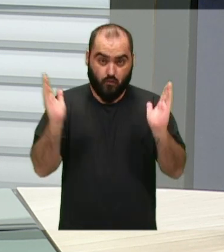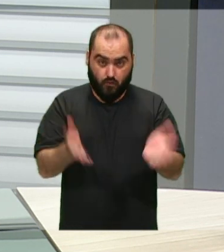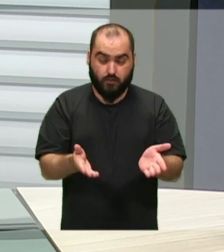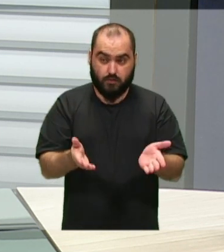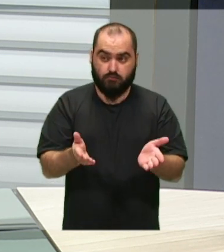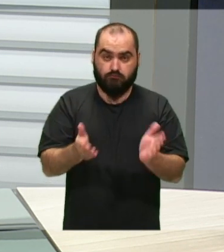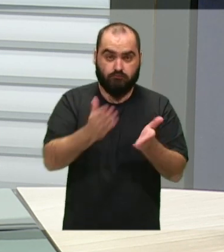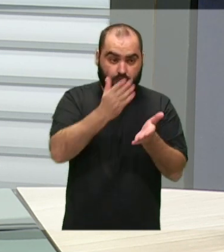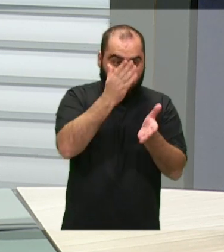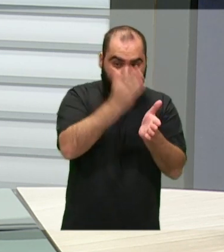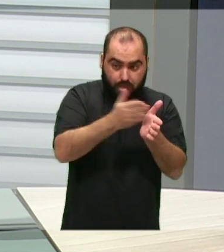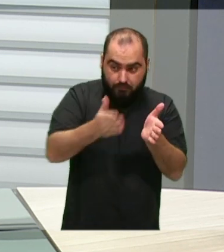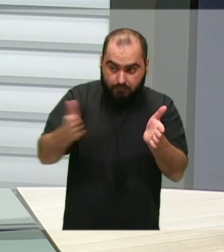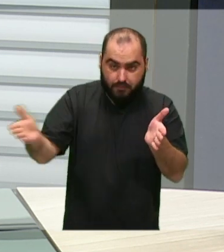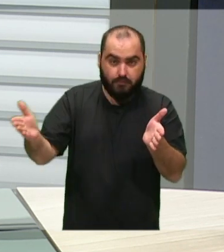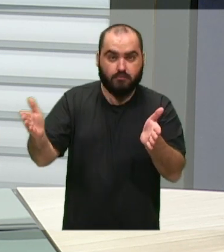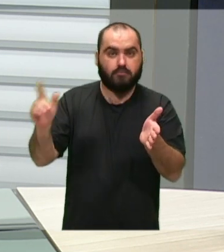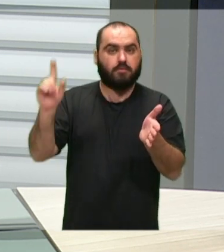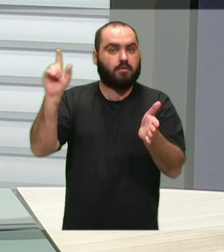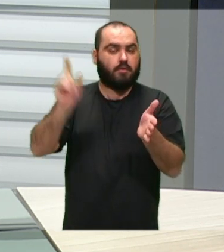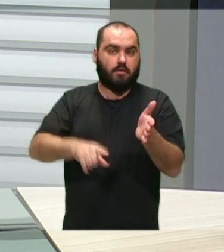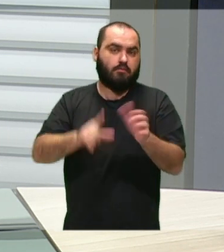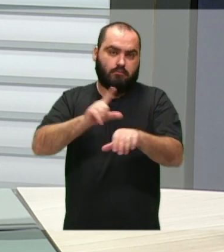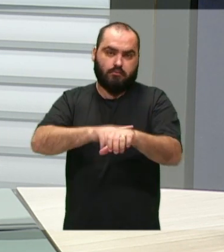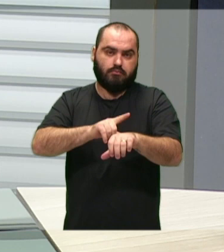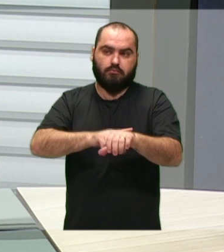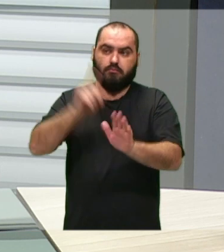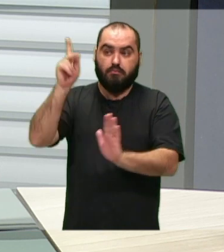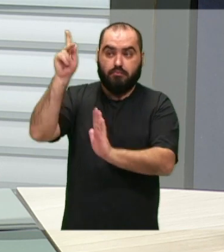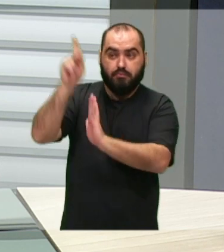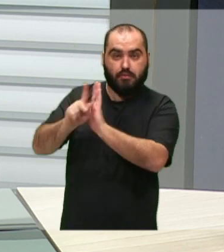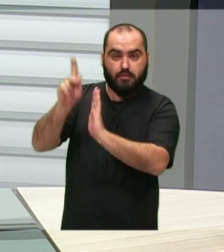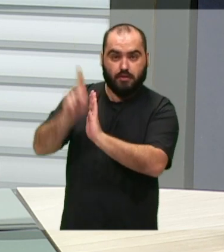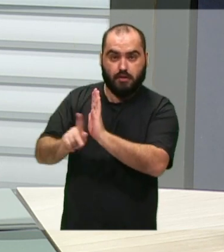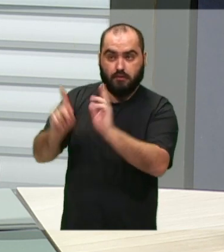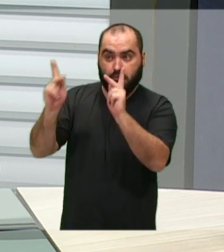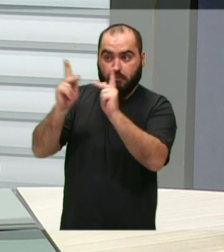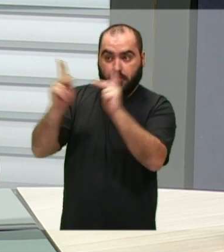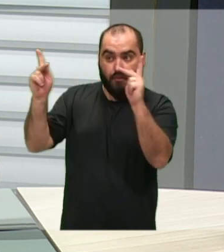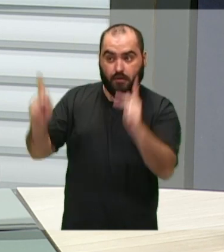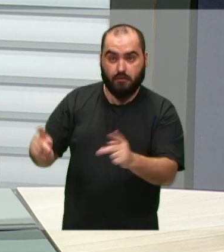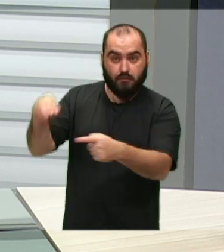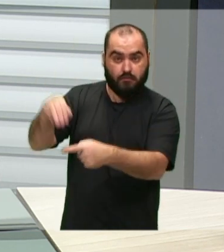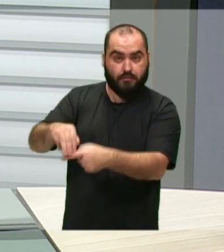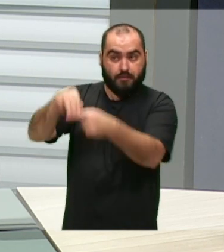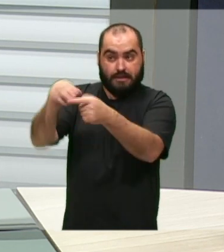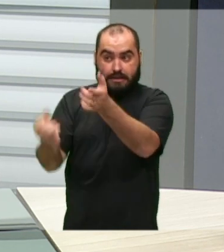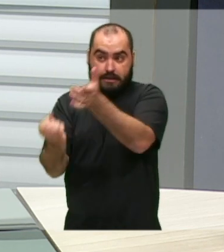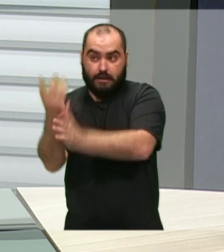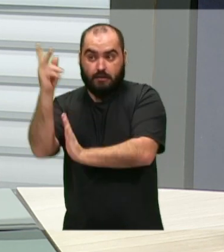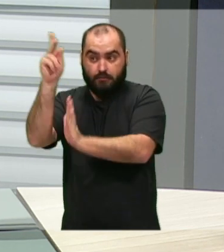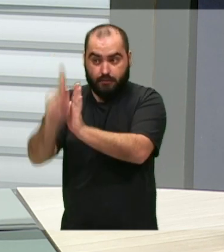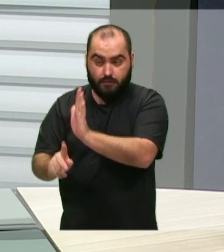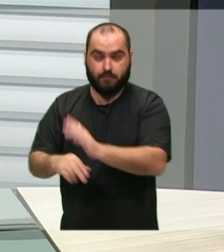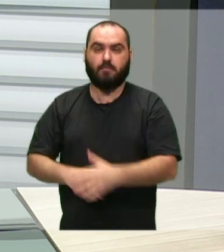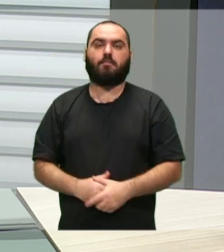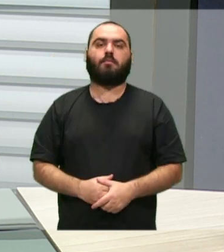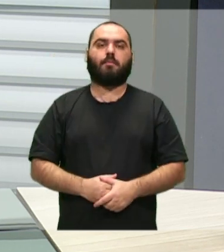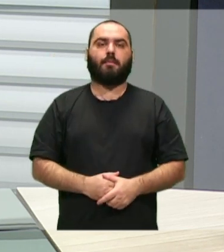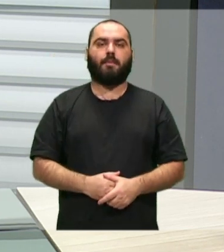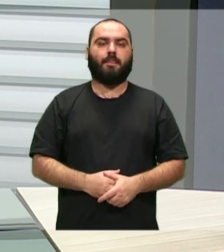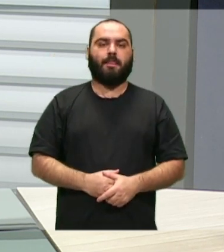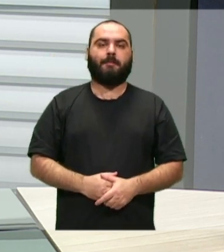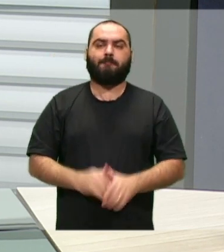é feito ainda de maneira física, ou seja, os projetos são elaborados pela Procuradoria do Município, todos os projetos que são